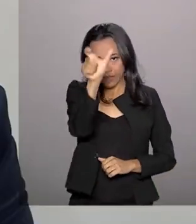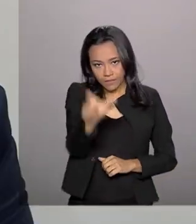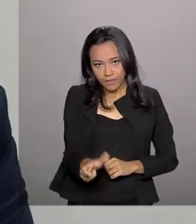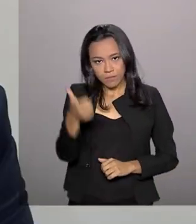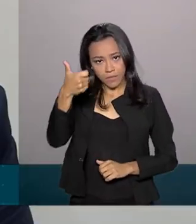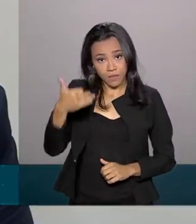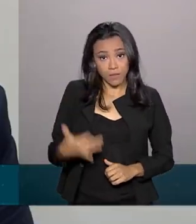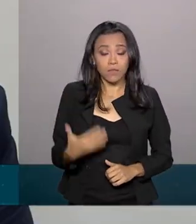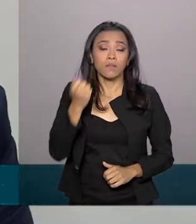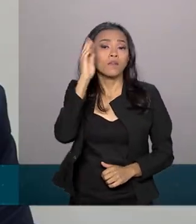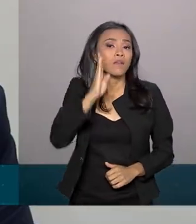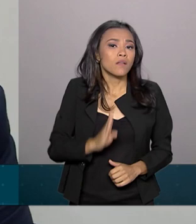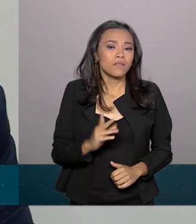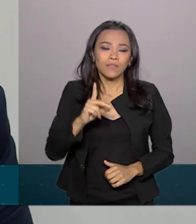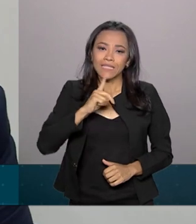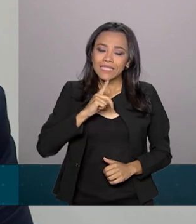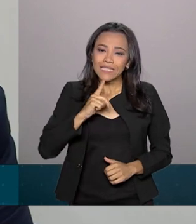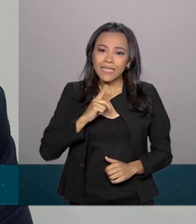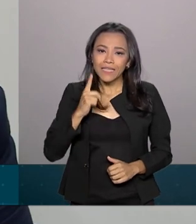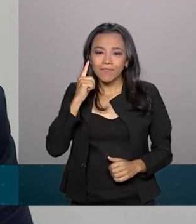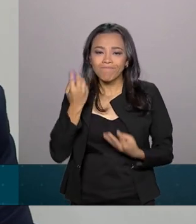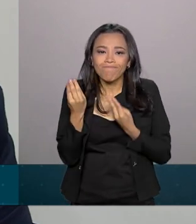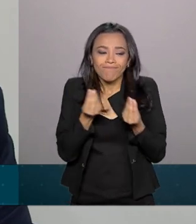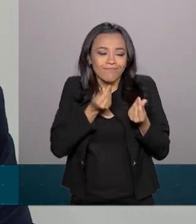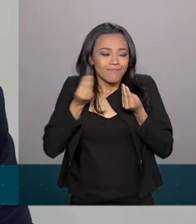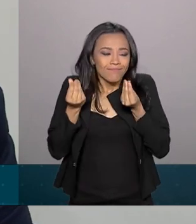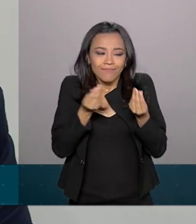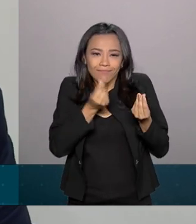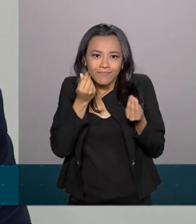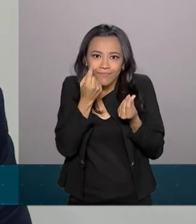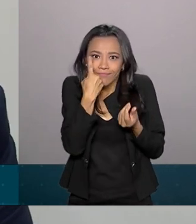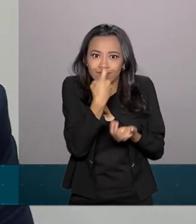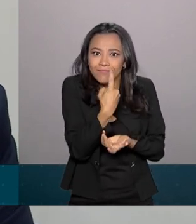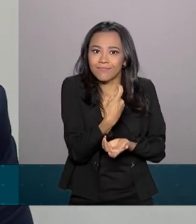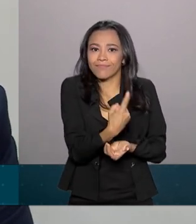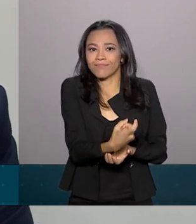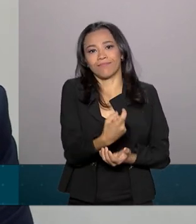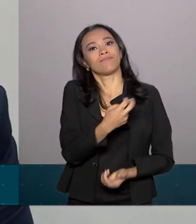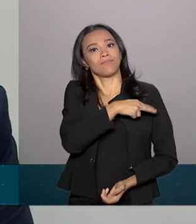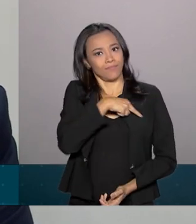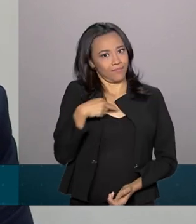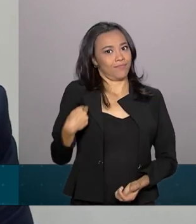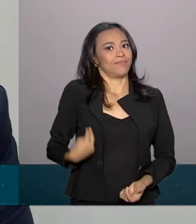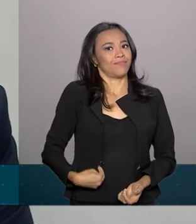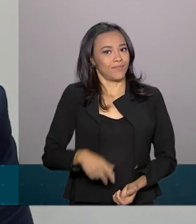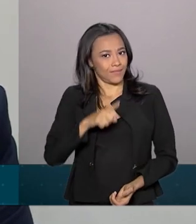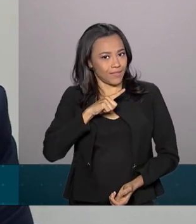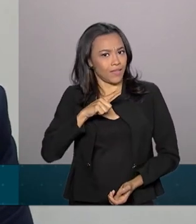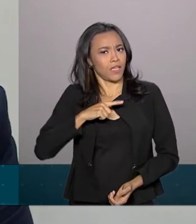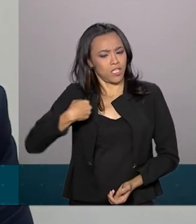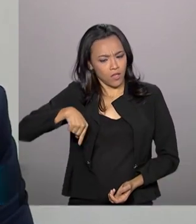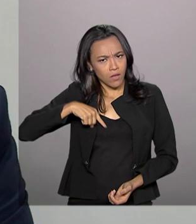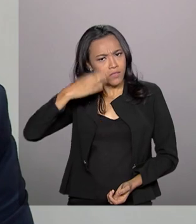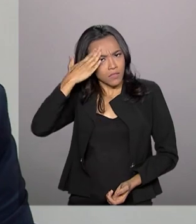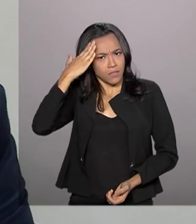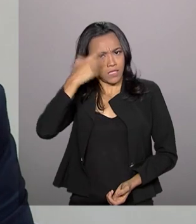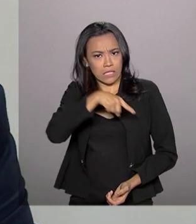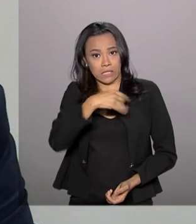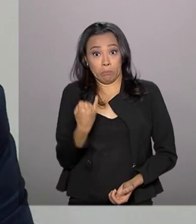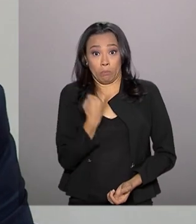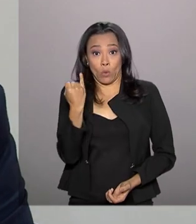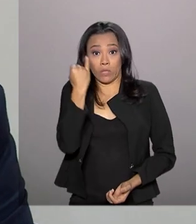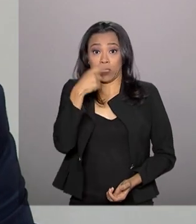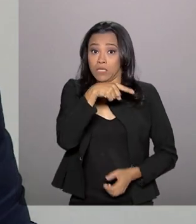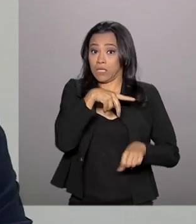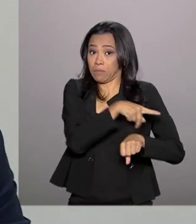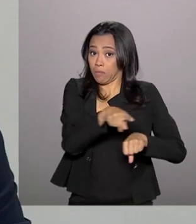muito apreço pela China, até porque nós sabemos da importância desse país, sob o ponto